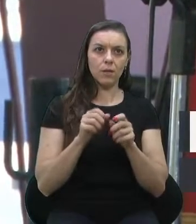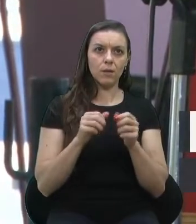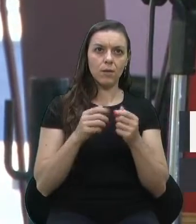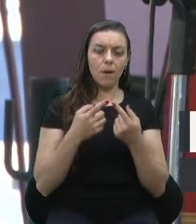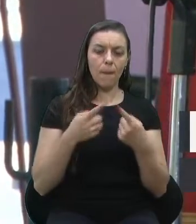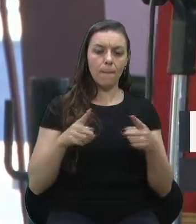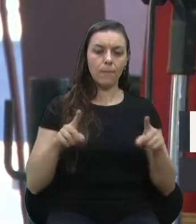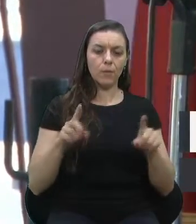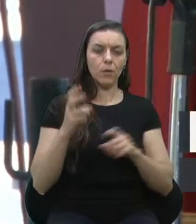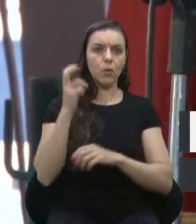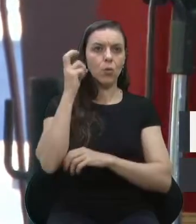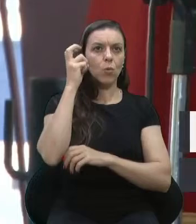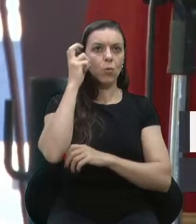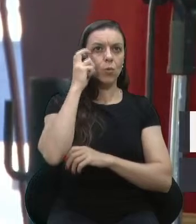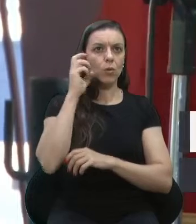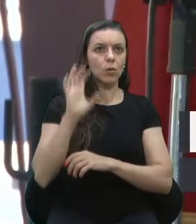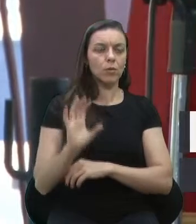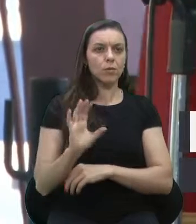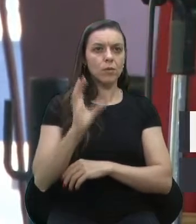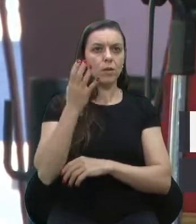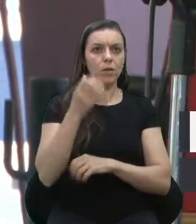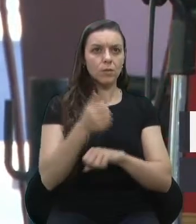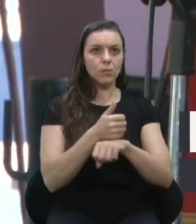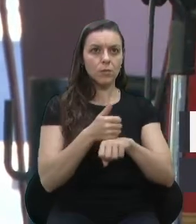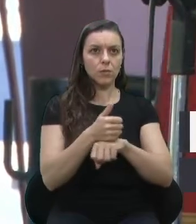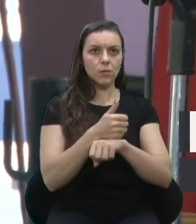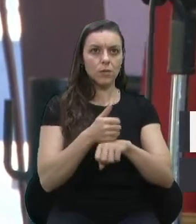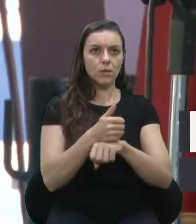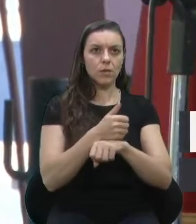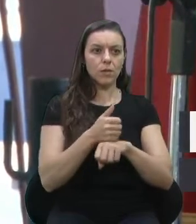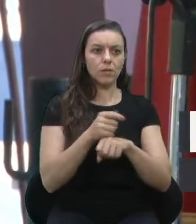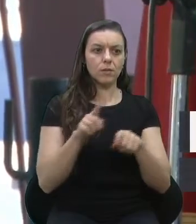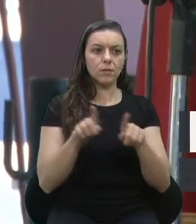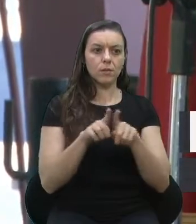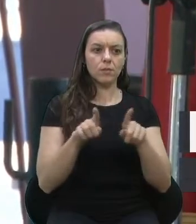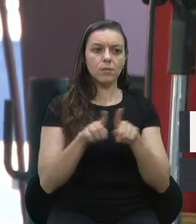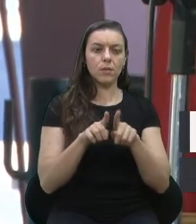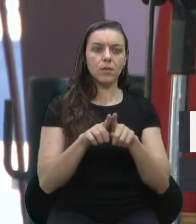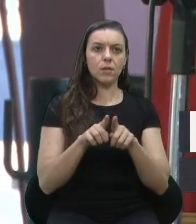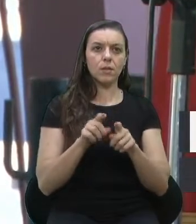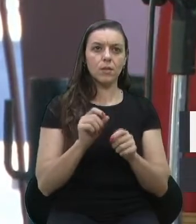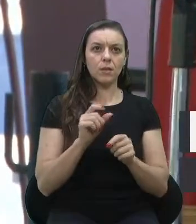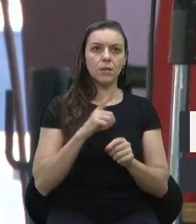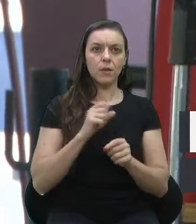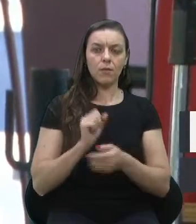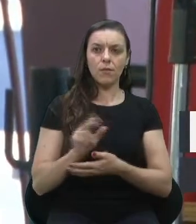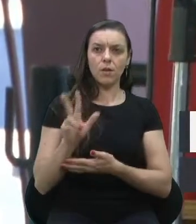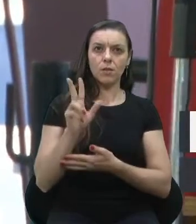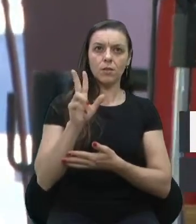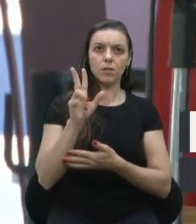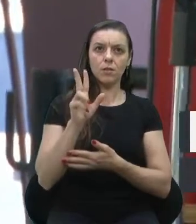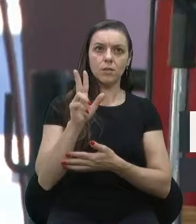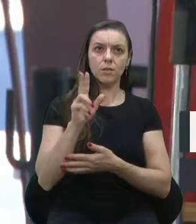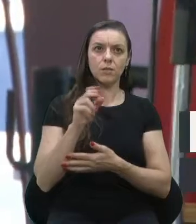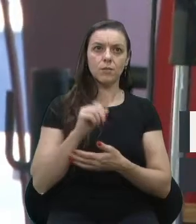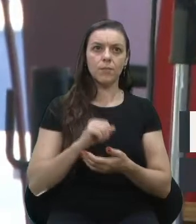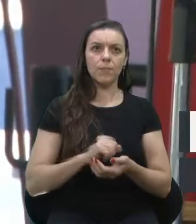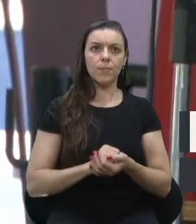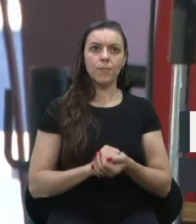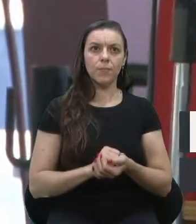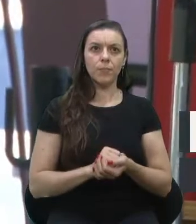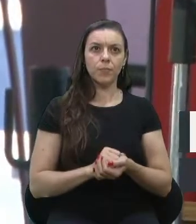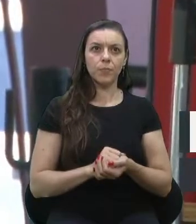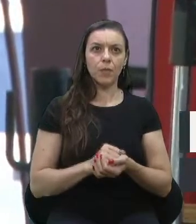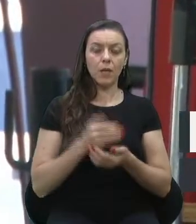cultura acontecer. Esses profissionais precisam cada vez mais da nossa valorização e projetos como esse